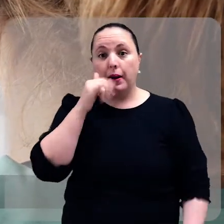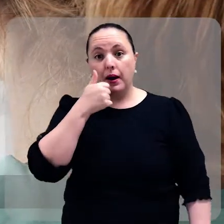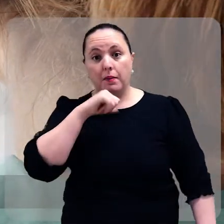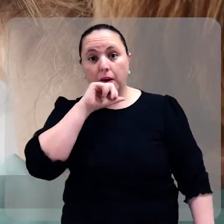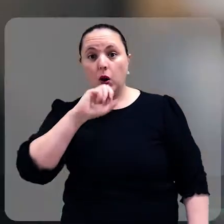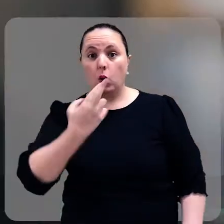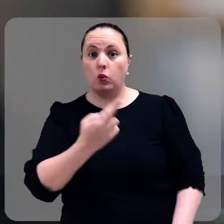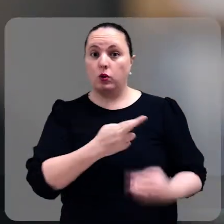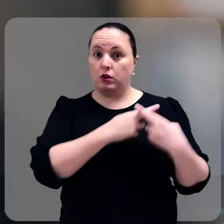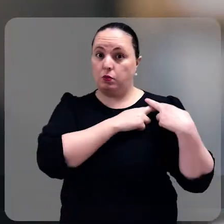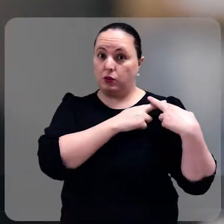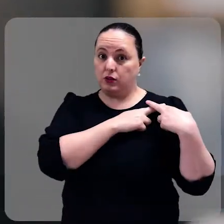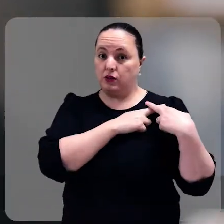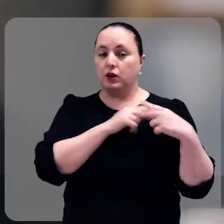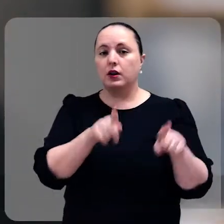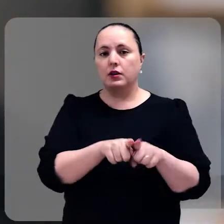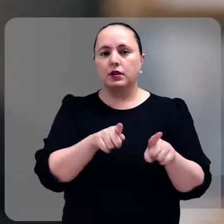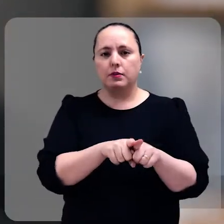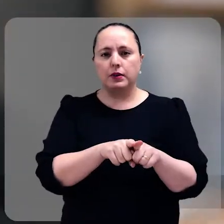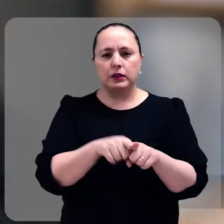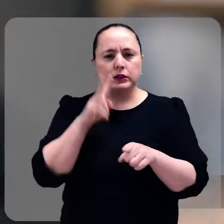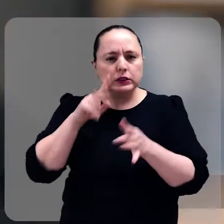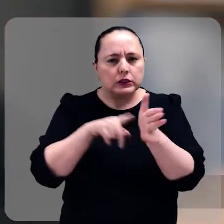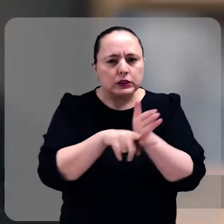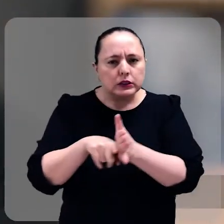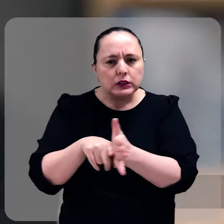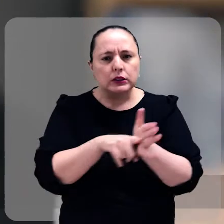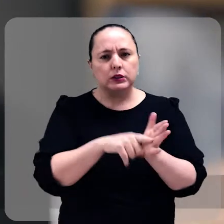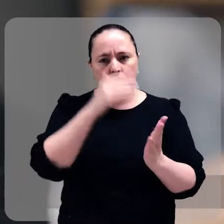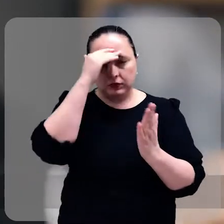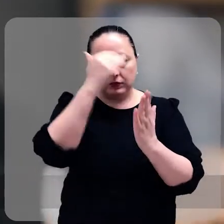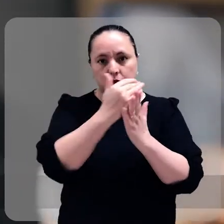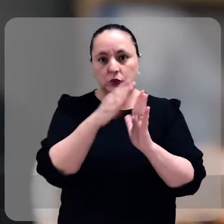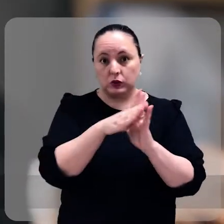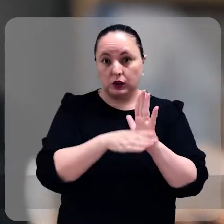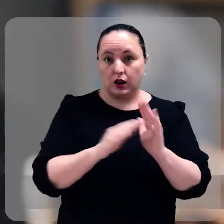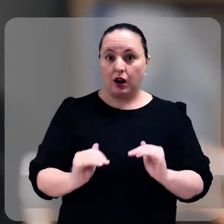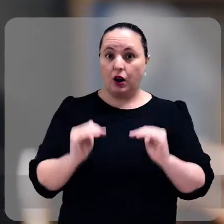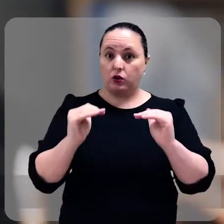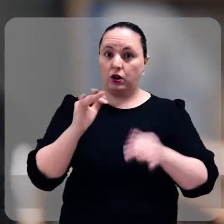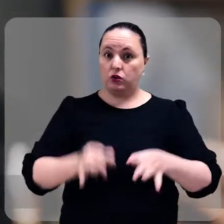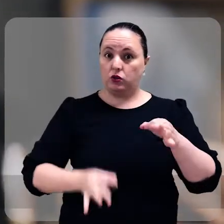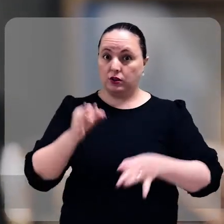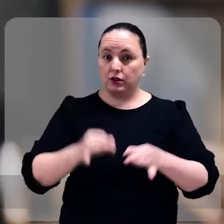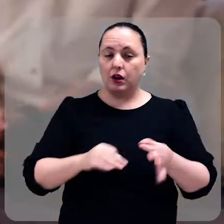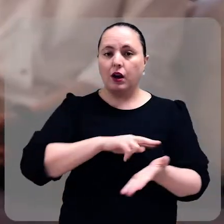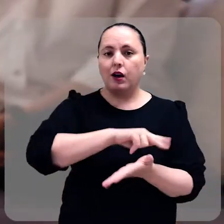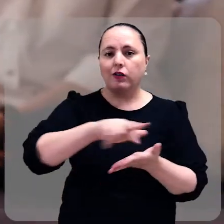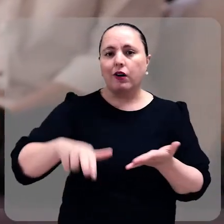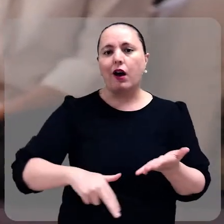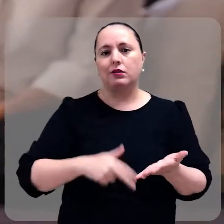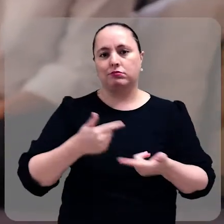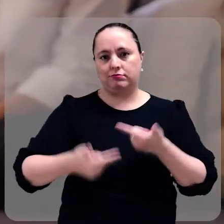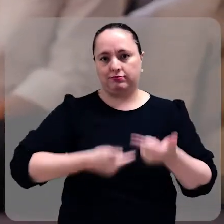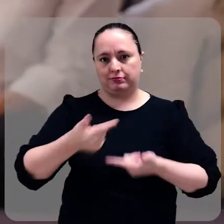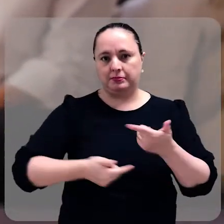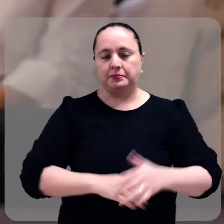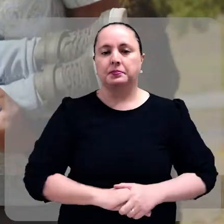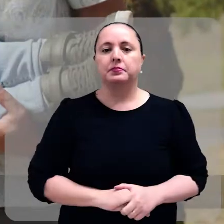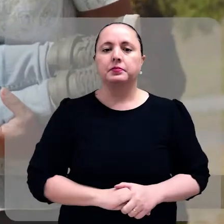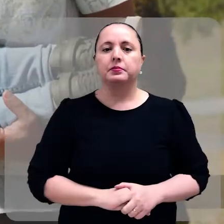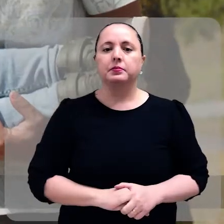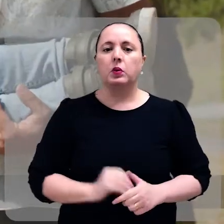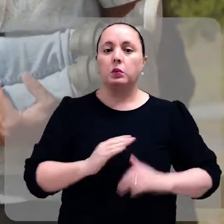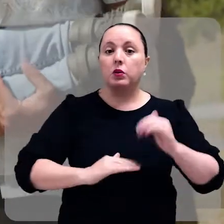responsáveis, providenciar o cumprimento das medidas estabelecidas pela autoridade judiciária, entre outras obrigações.